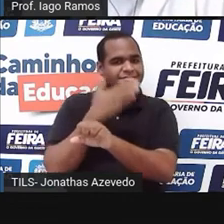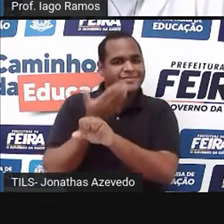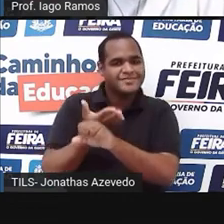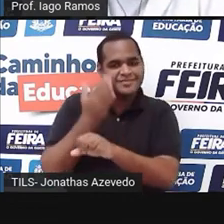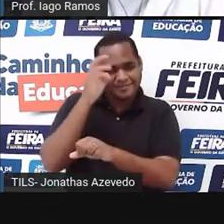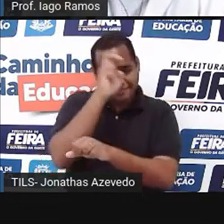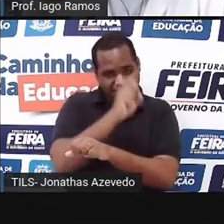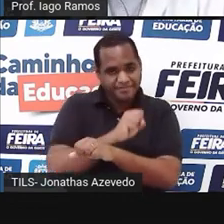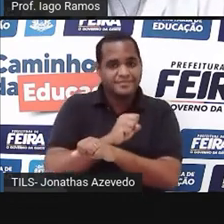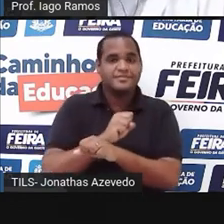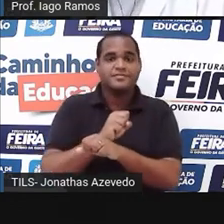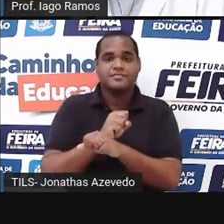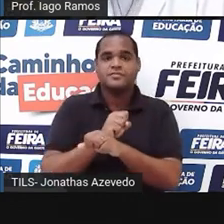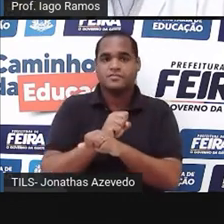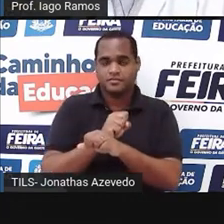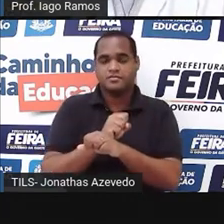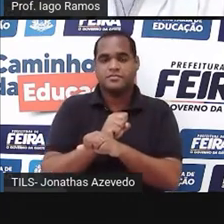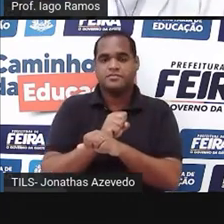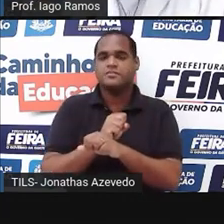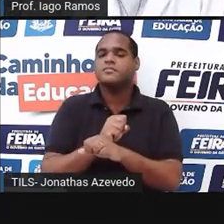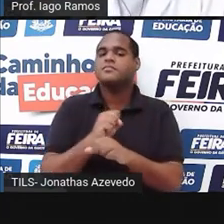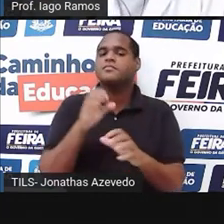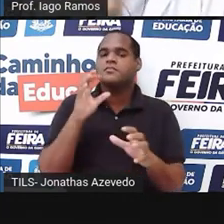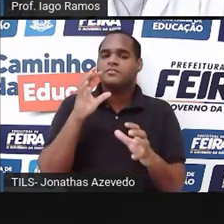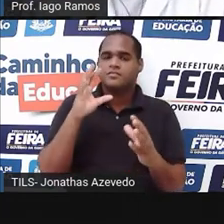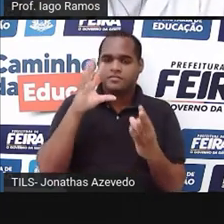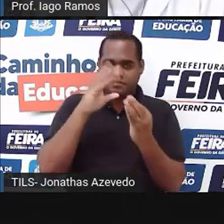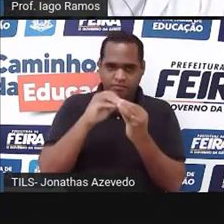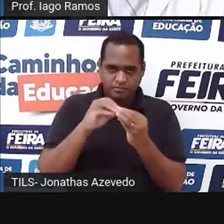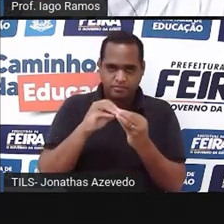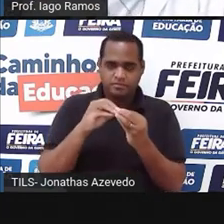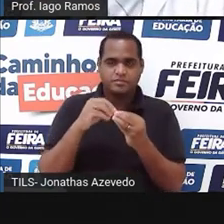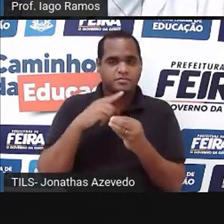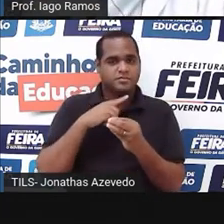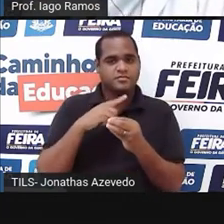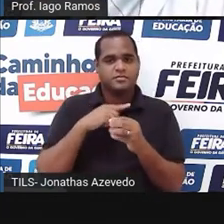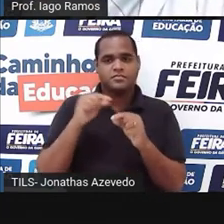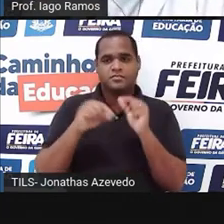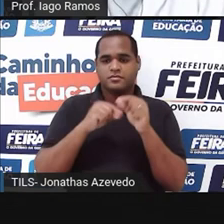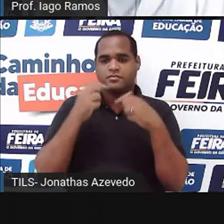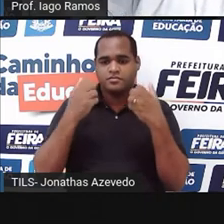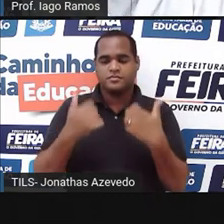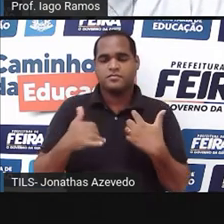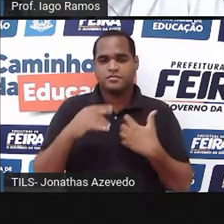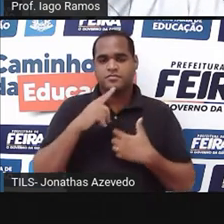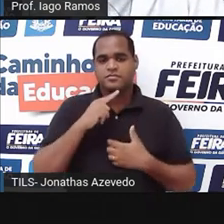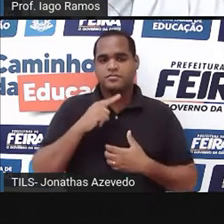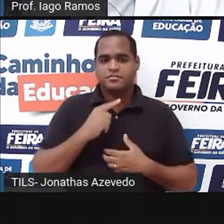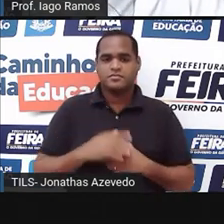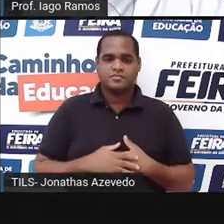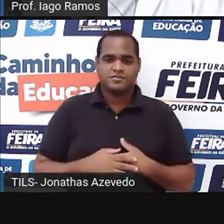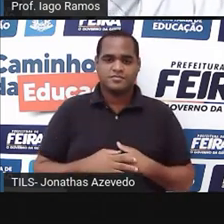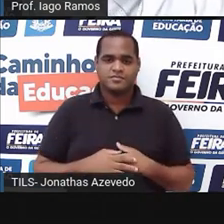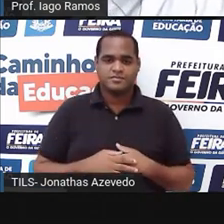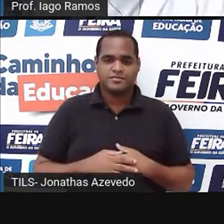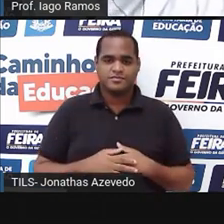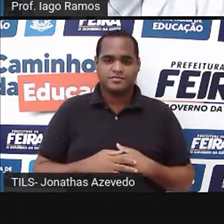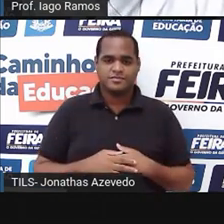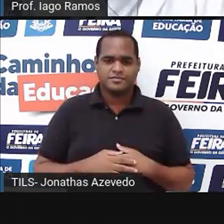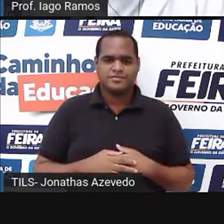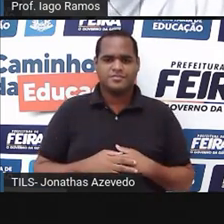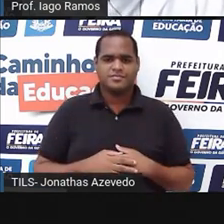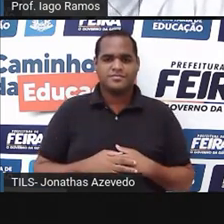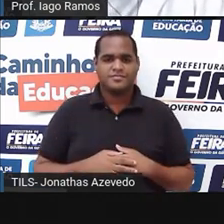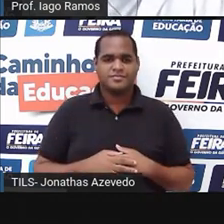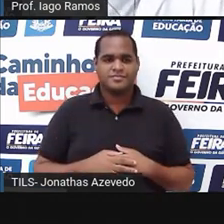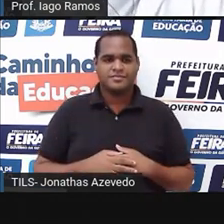É uma conclusão para o que são grandezas não proporcionais. É isso que está na tela. As grandezas